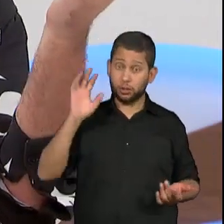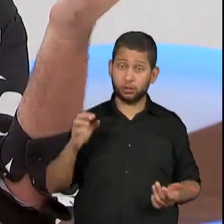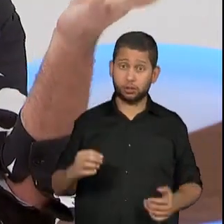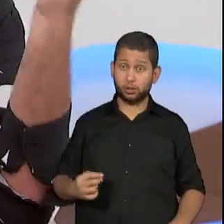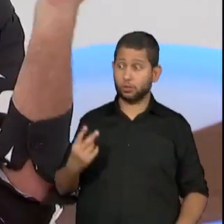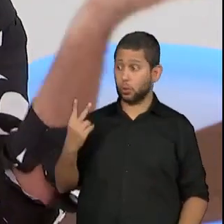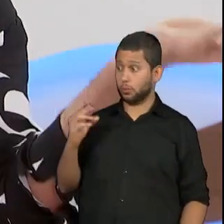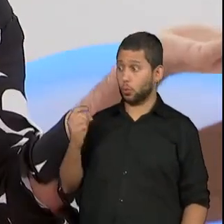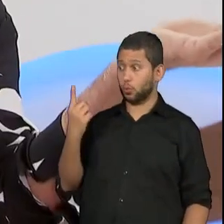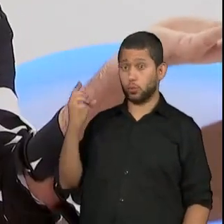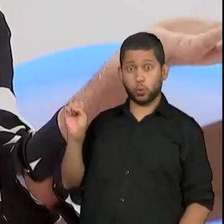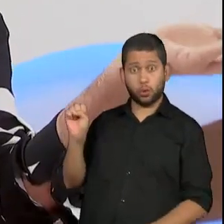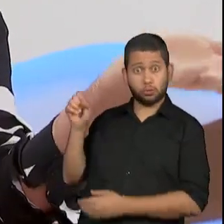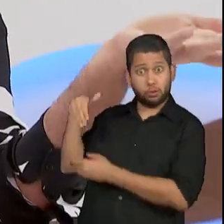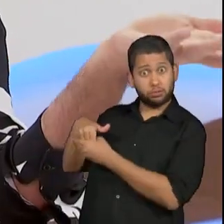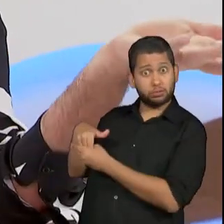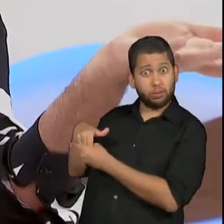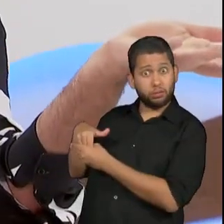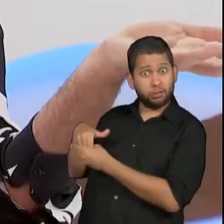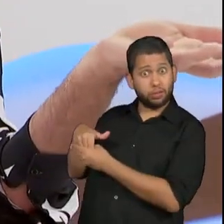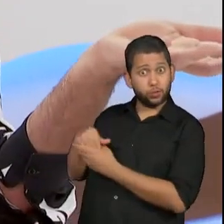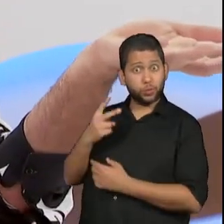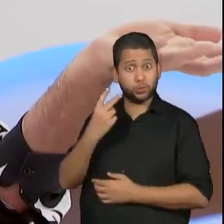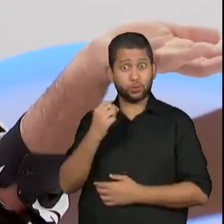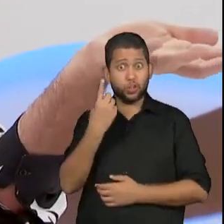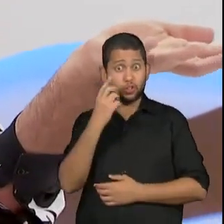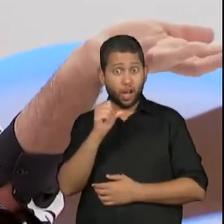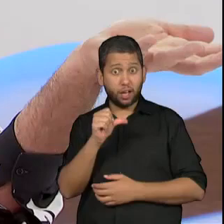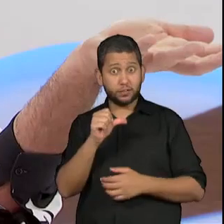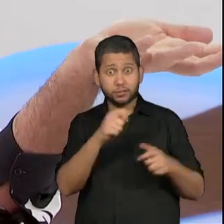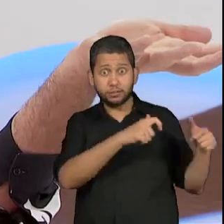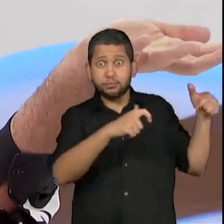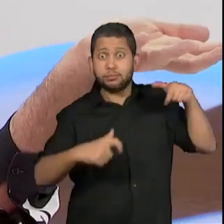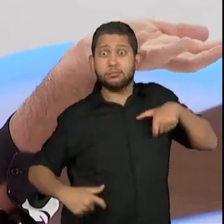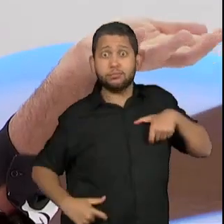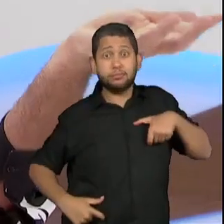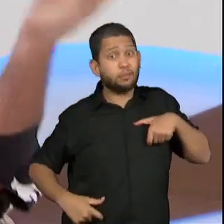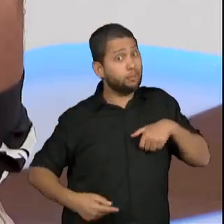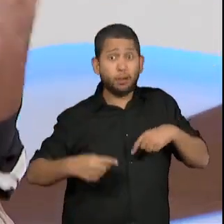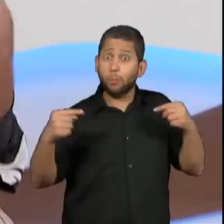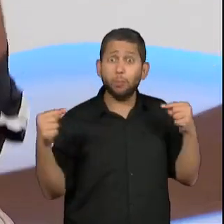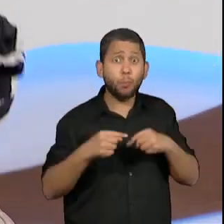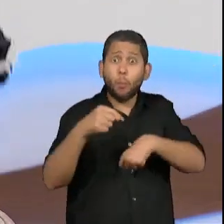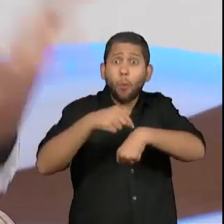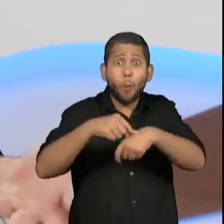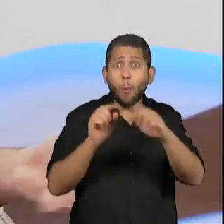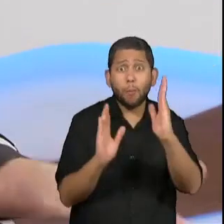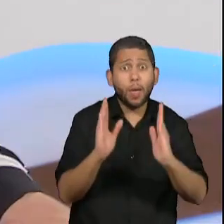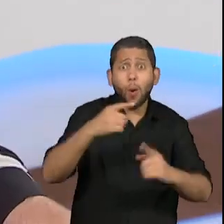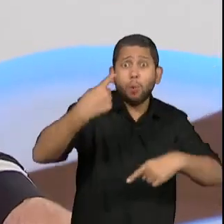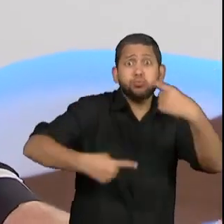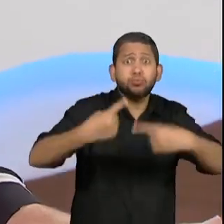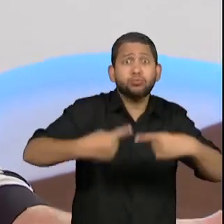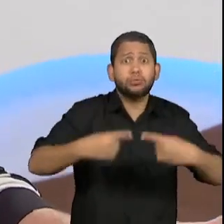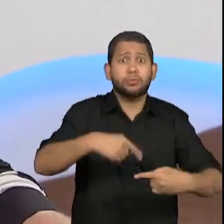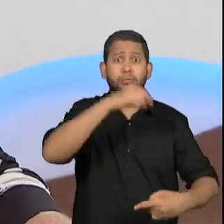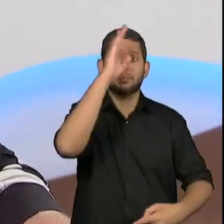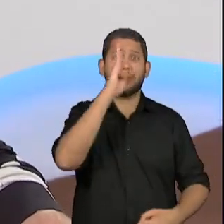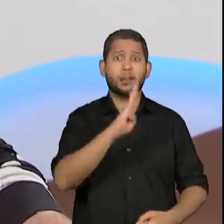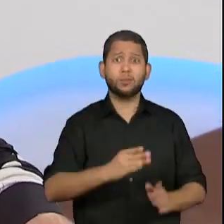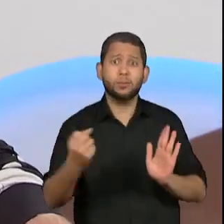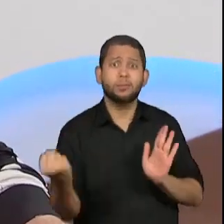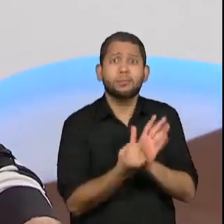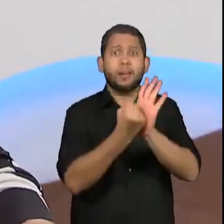claramente político. Era um carnaval que se construía dentro de um período da história do Brasil